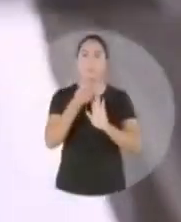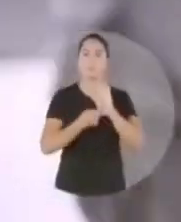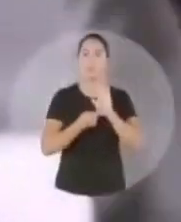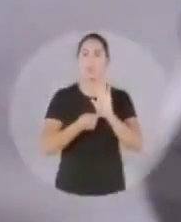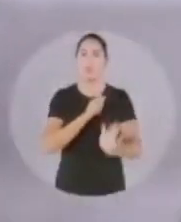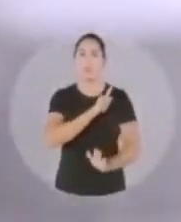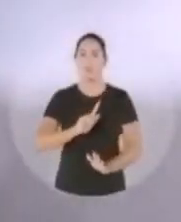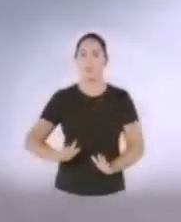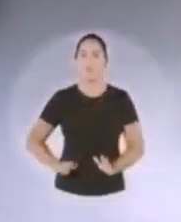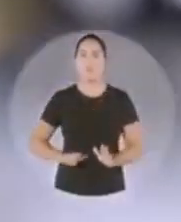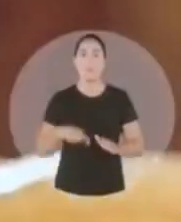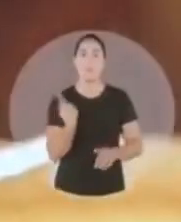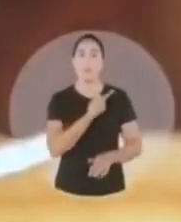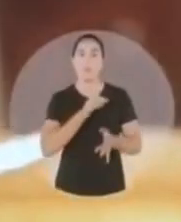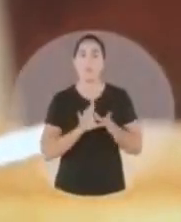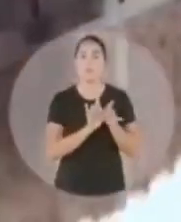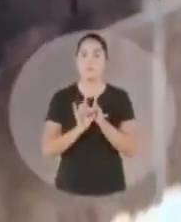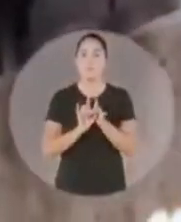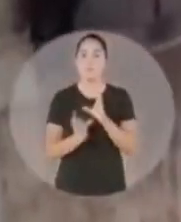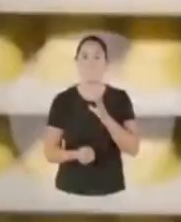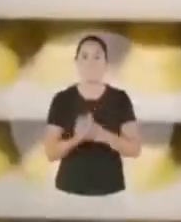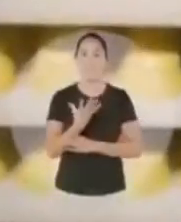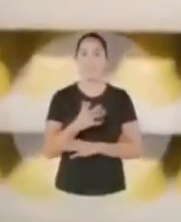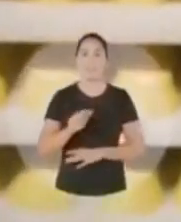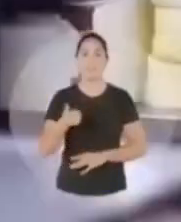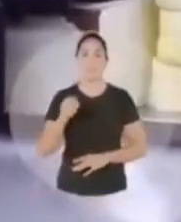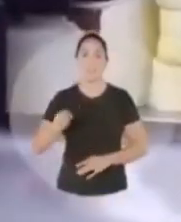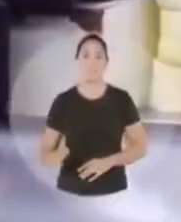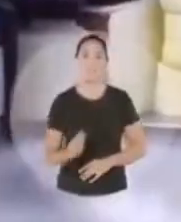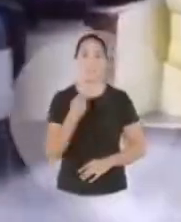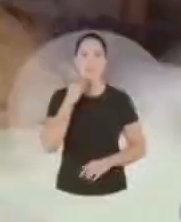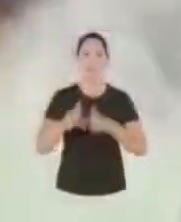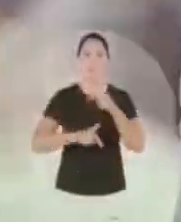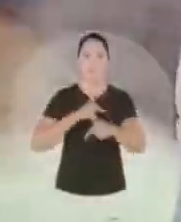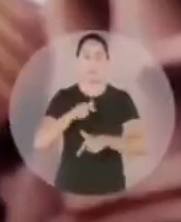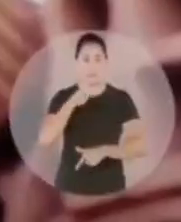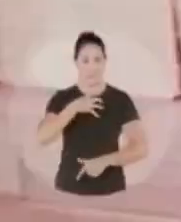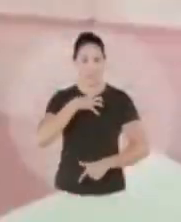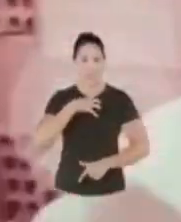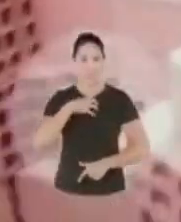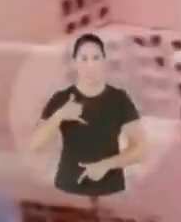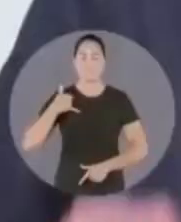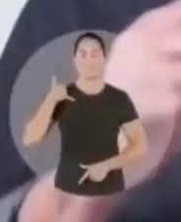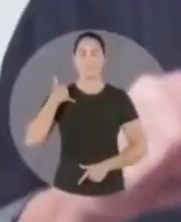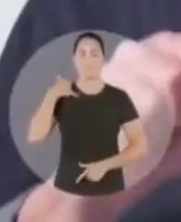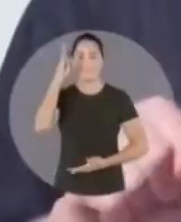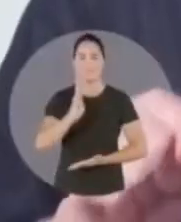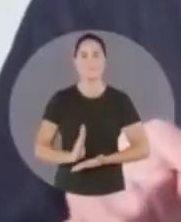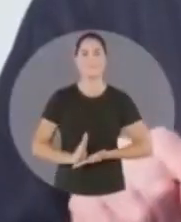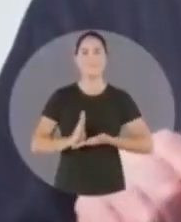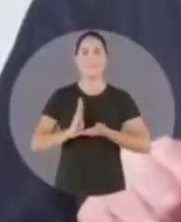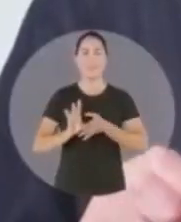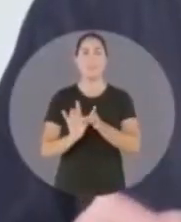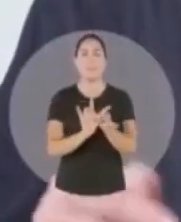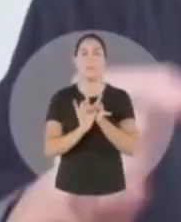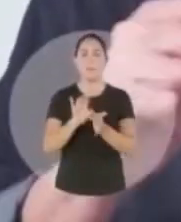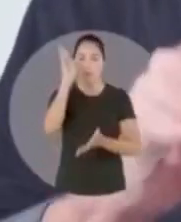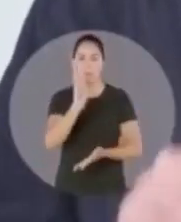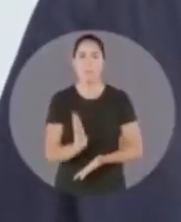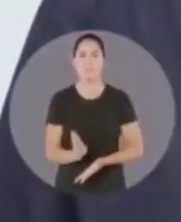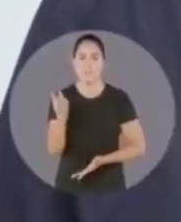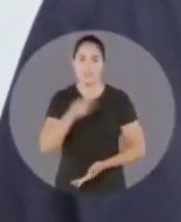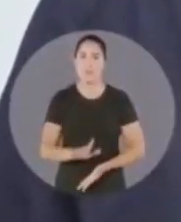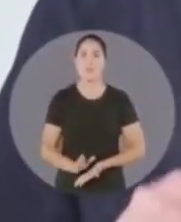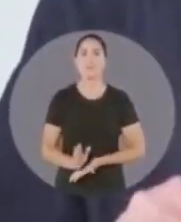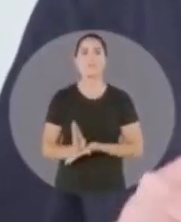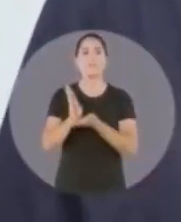para a gente criar 10 milhões de empregos e você voltar a sentir orgulho do Brasil. E para unir o Brasil, eu te